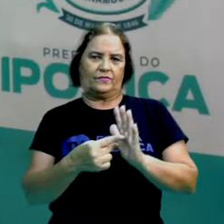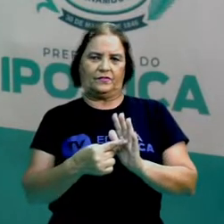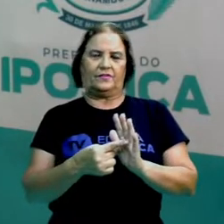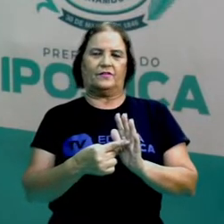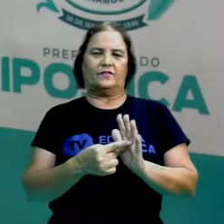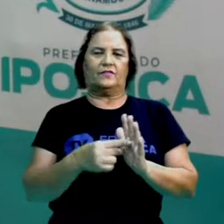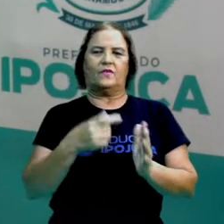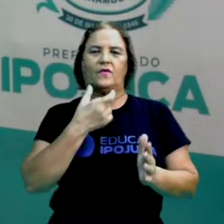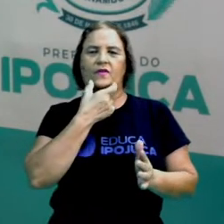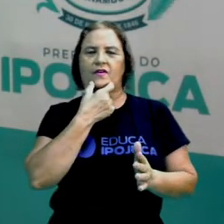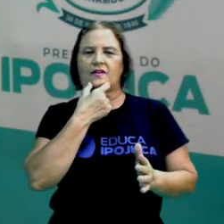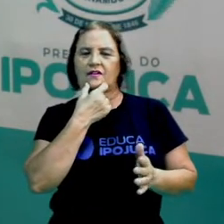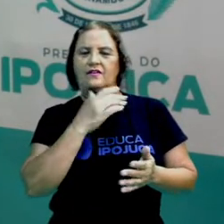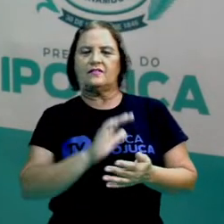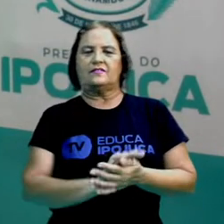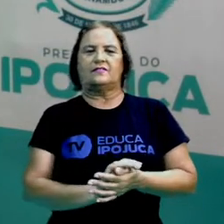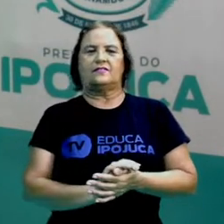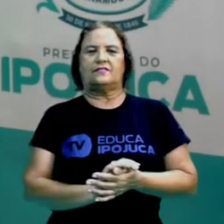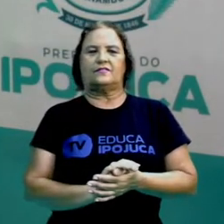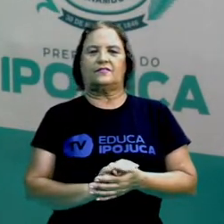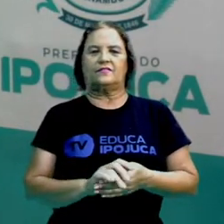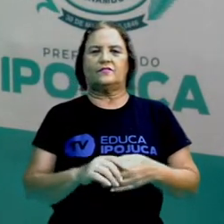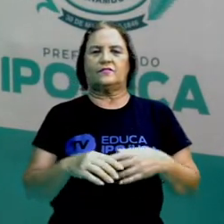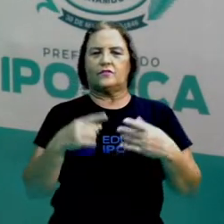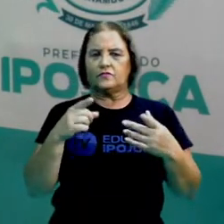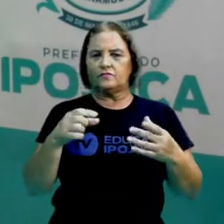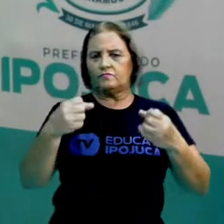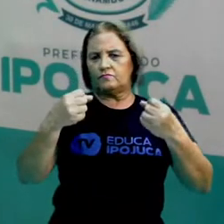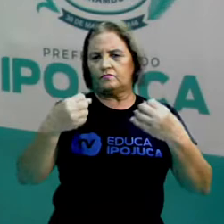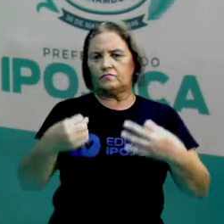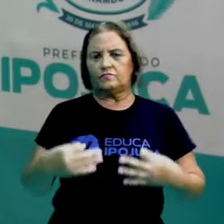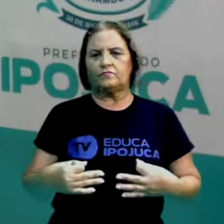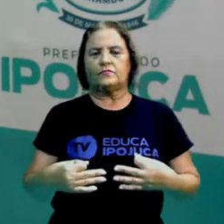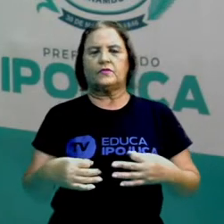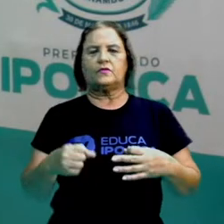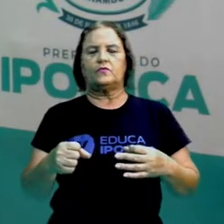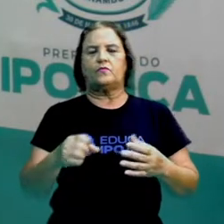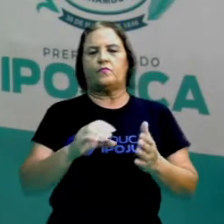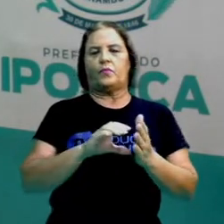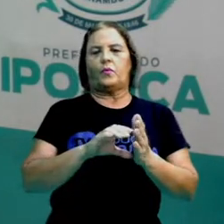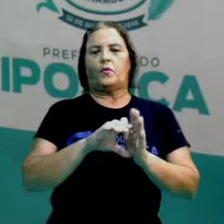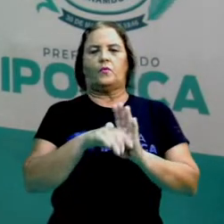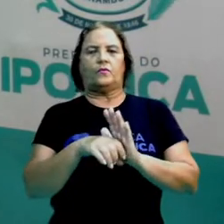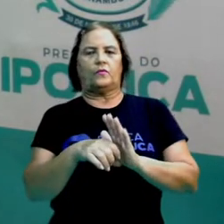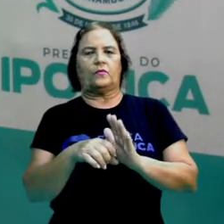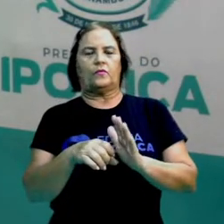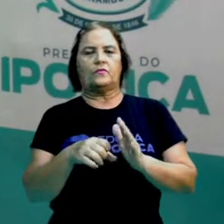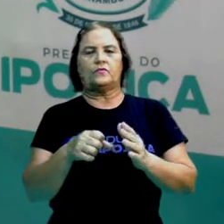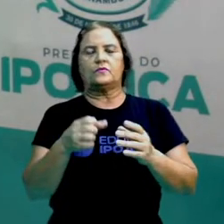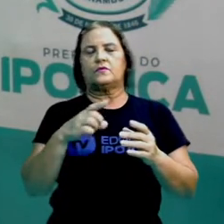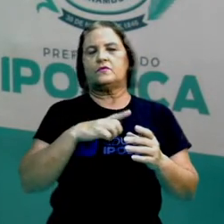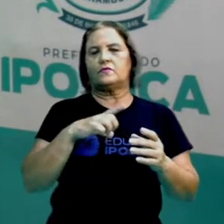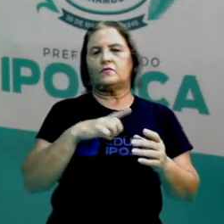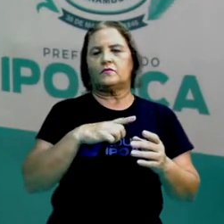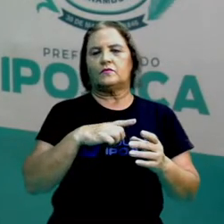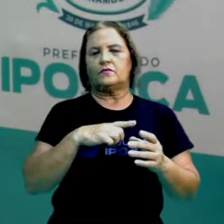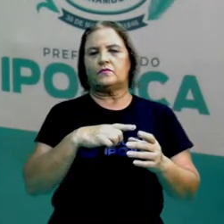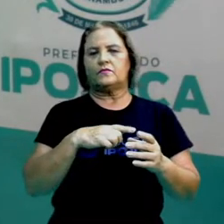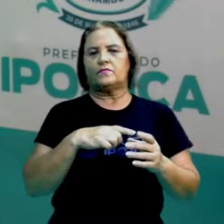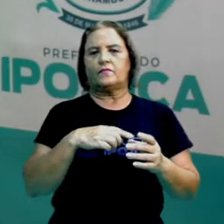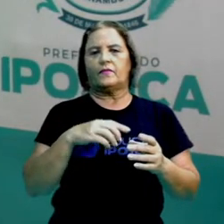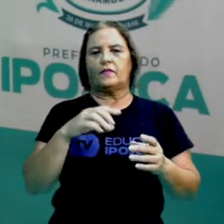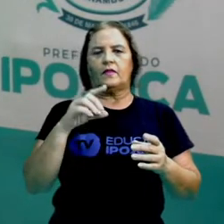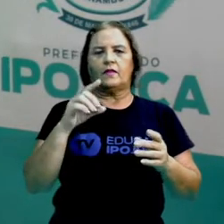pessoal, eu já começo explicando para vocês o conceito de denotação e